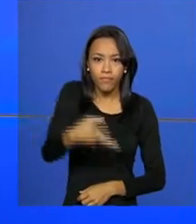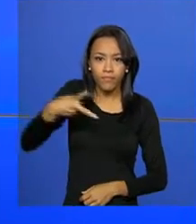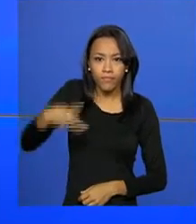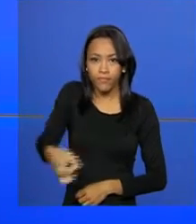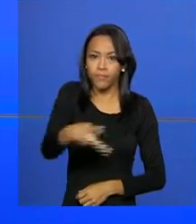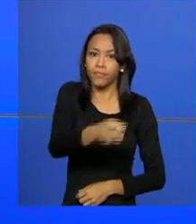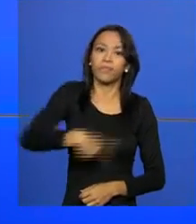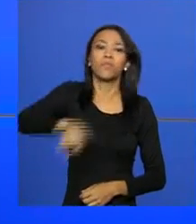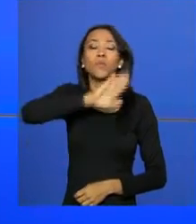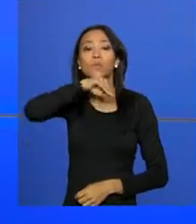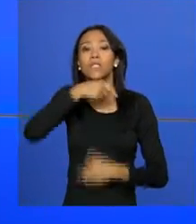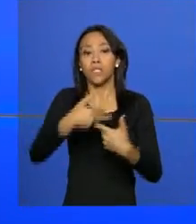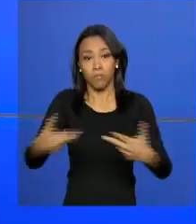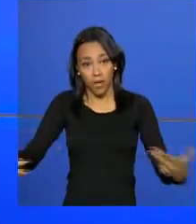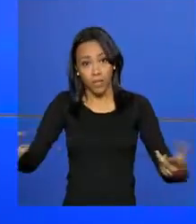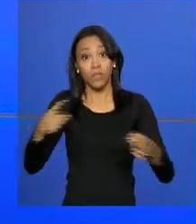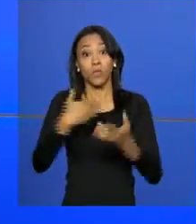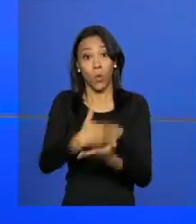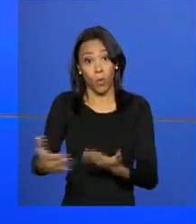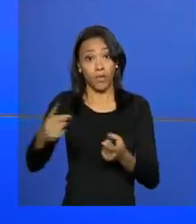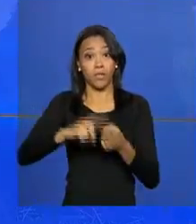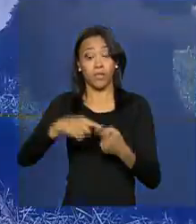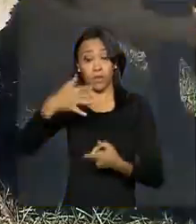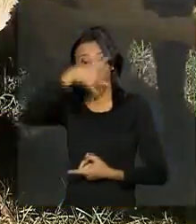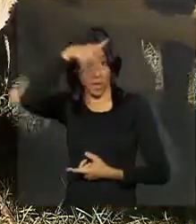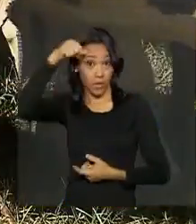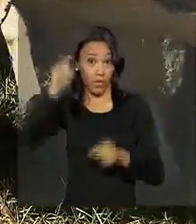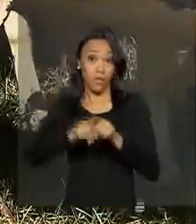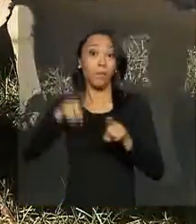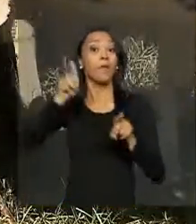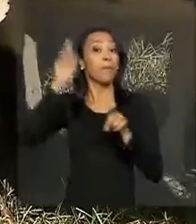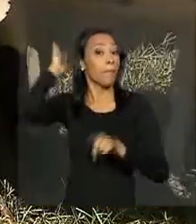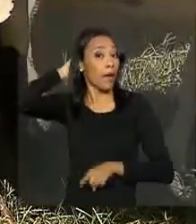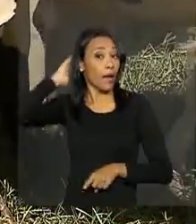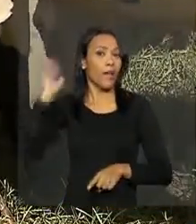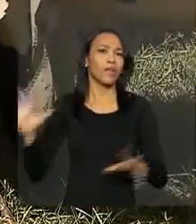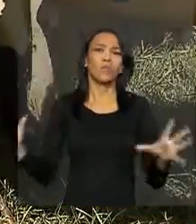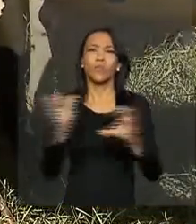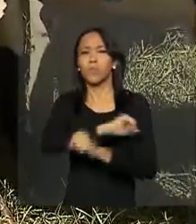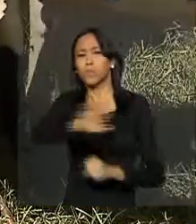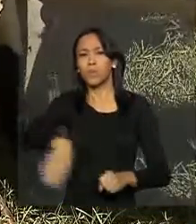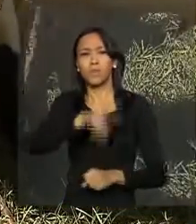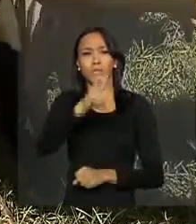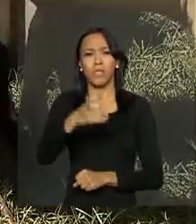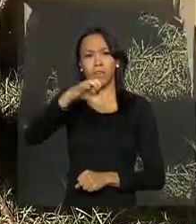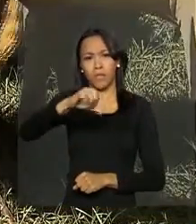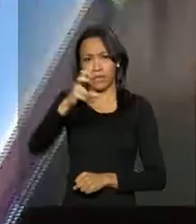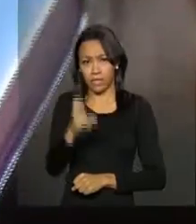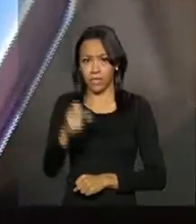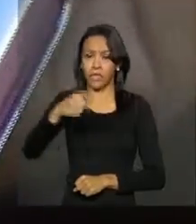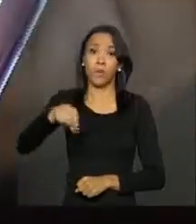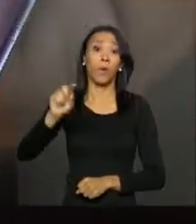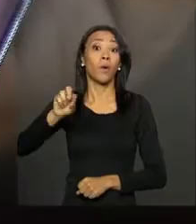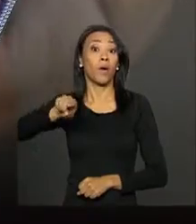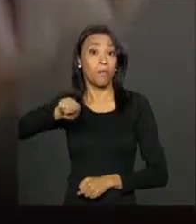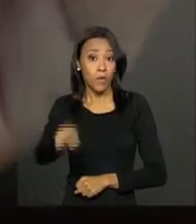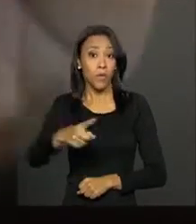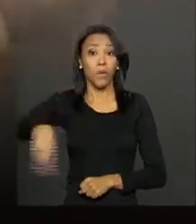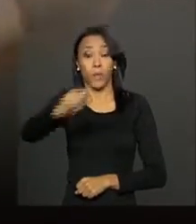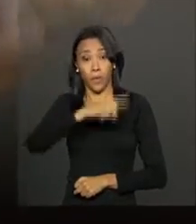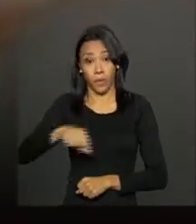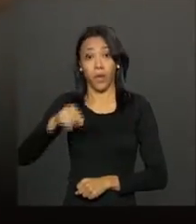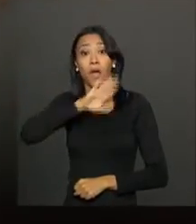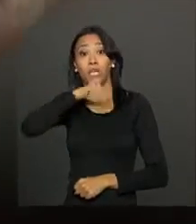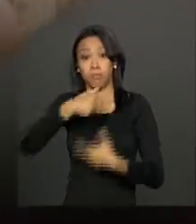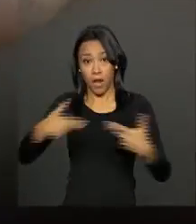Amazonas e em 2 do Pará. Cerca de 595 mil animais devem ser imunizados nos dois estados. Em